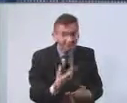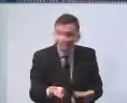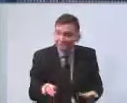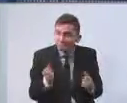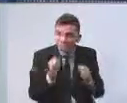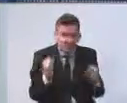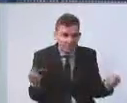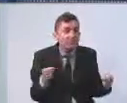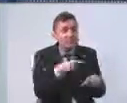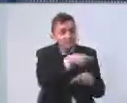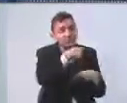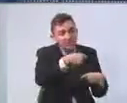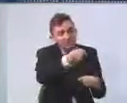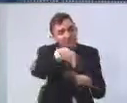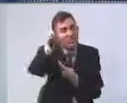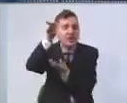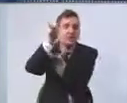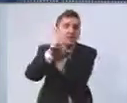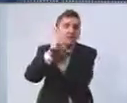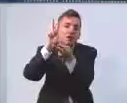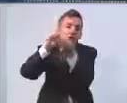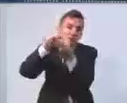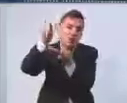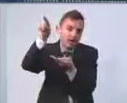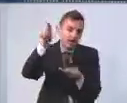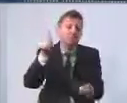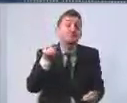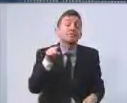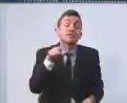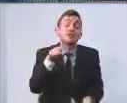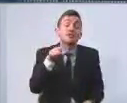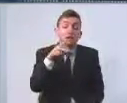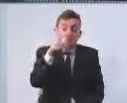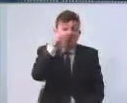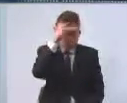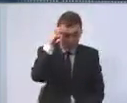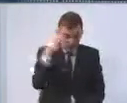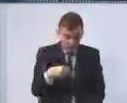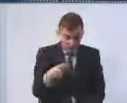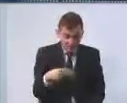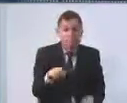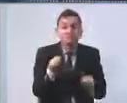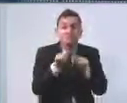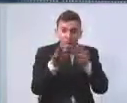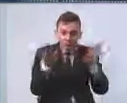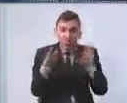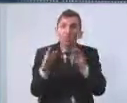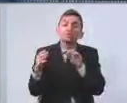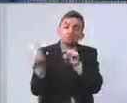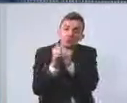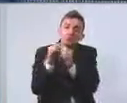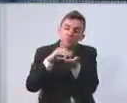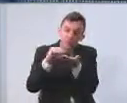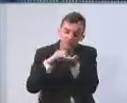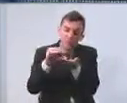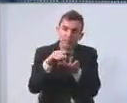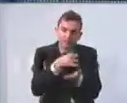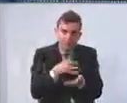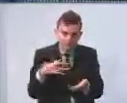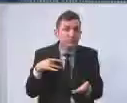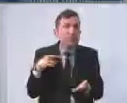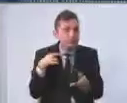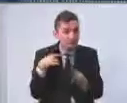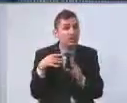da internação. A Prefeitura Municipal de Guarulhos, através da Secretaria de Saúde, tem convênios com clínicas de